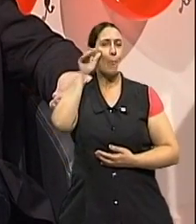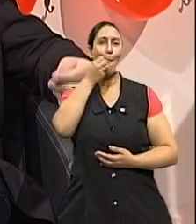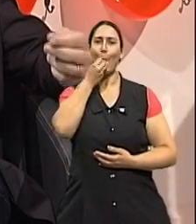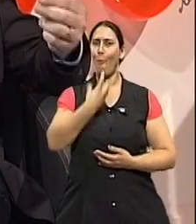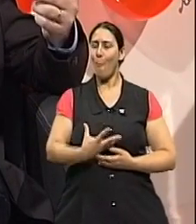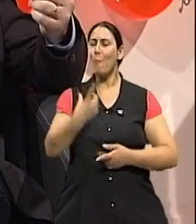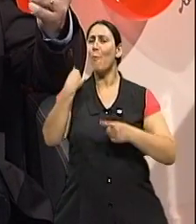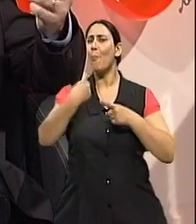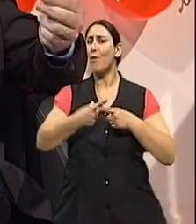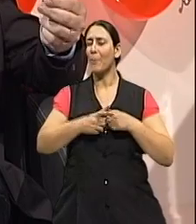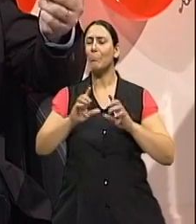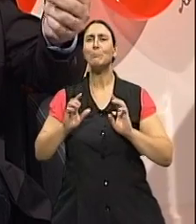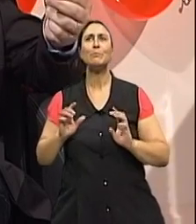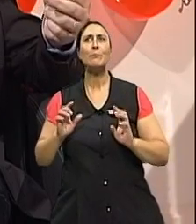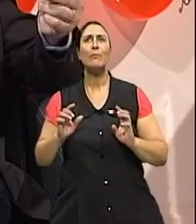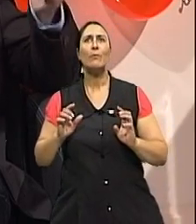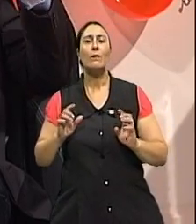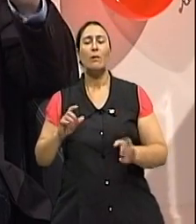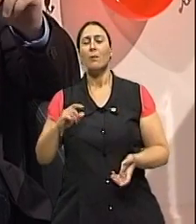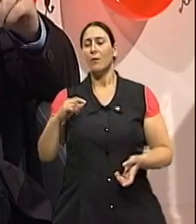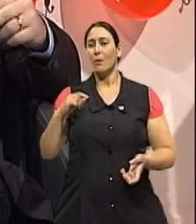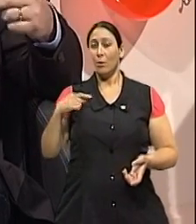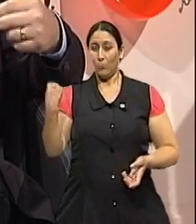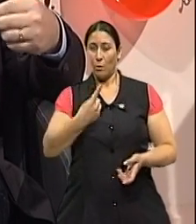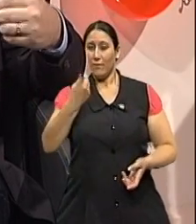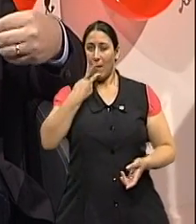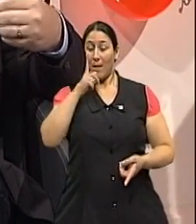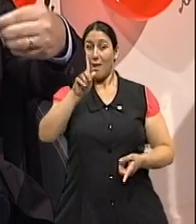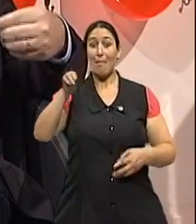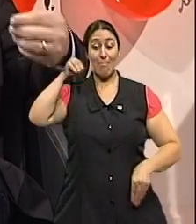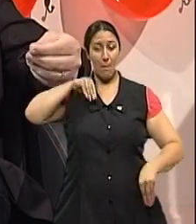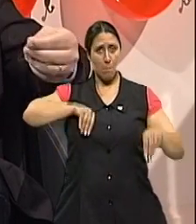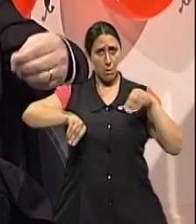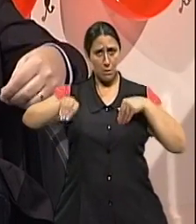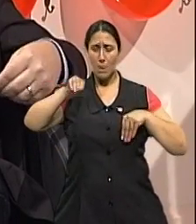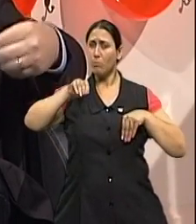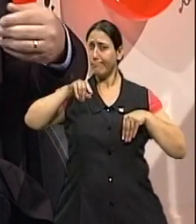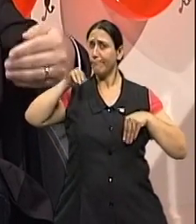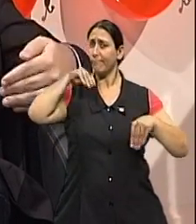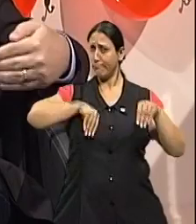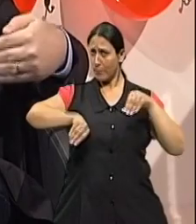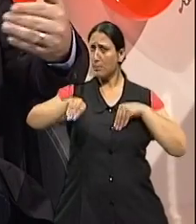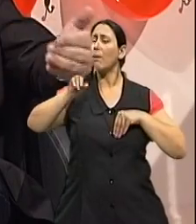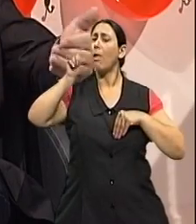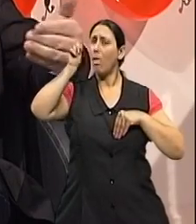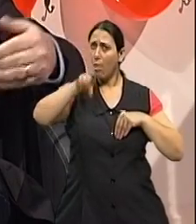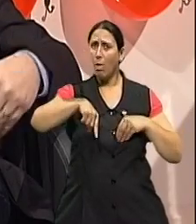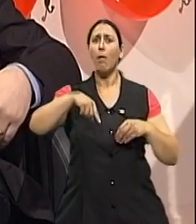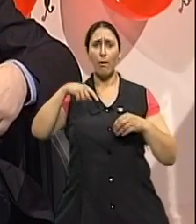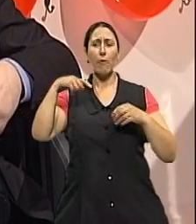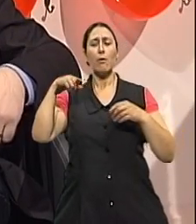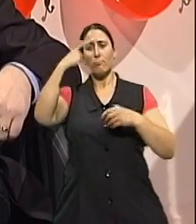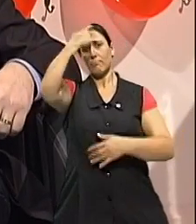quando a gente fala em depressão, a está falando numa síndrome clínica, né? Que implica num prejuízo